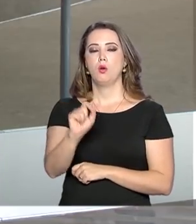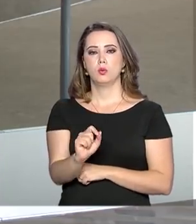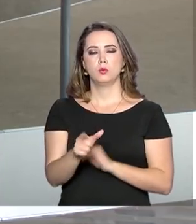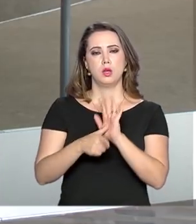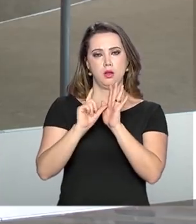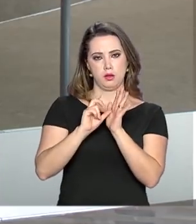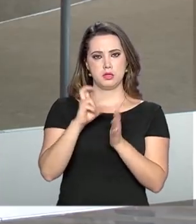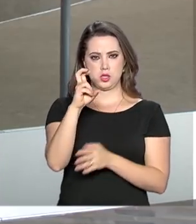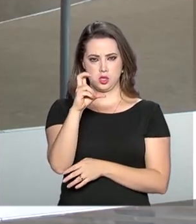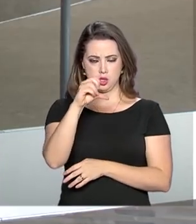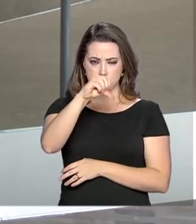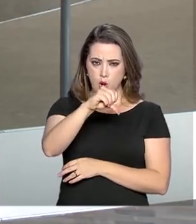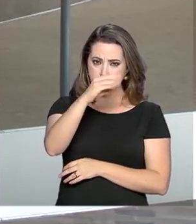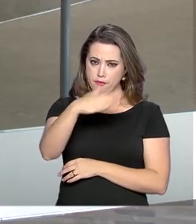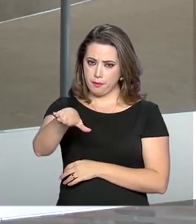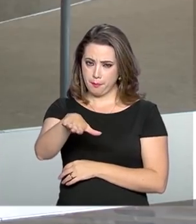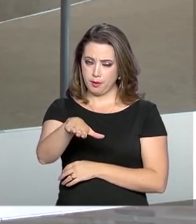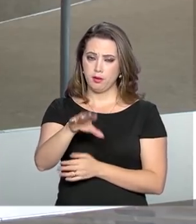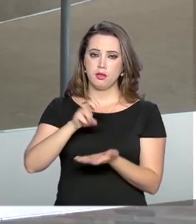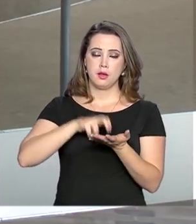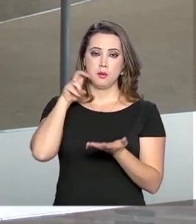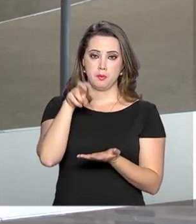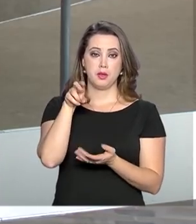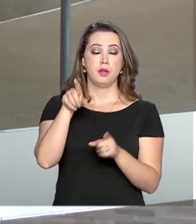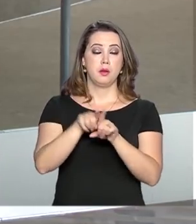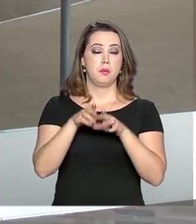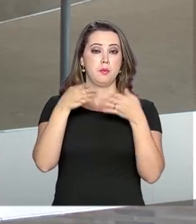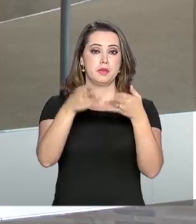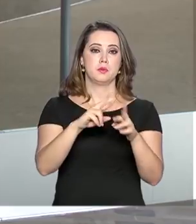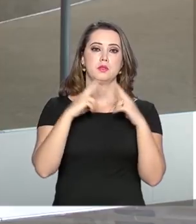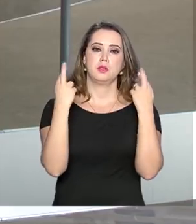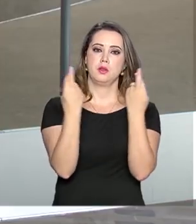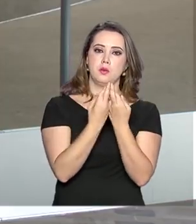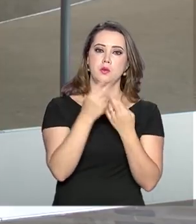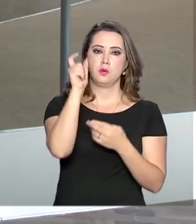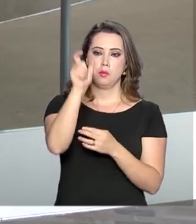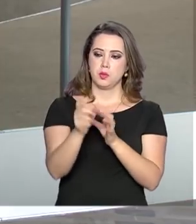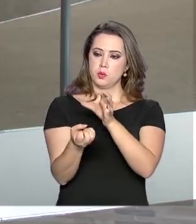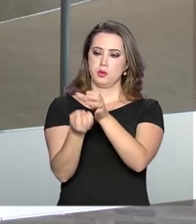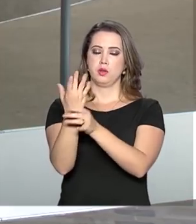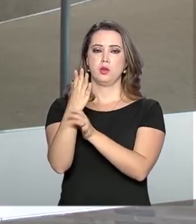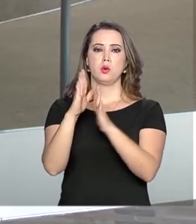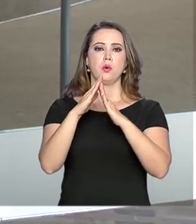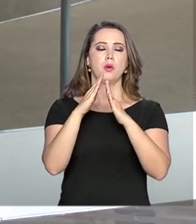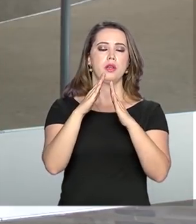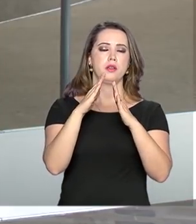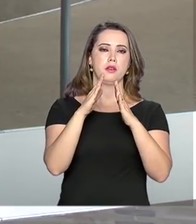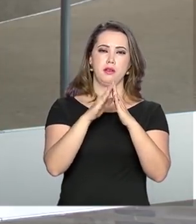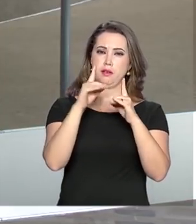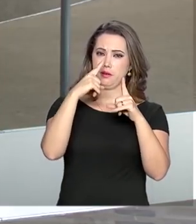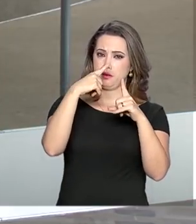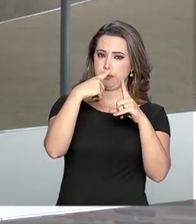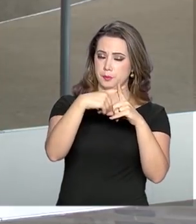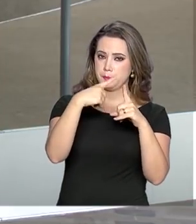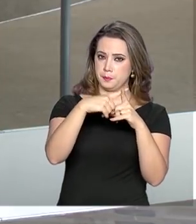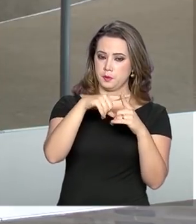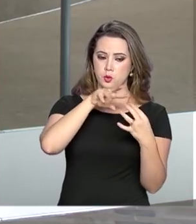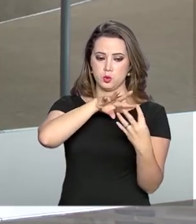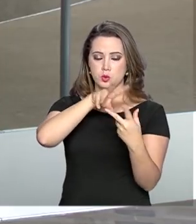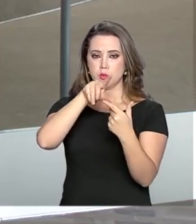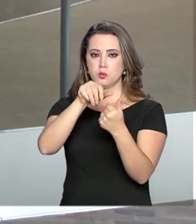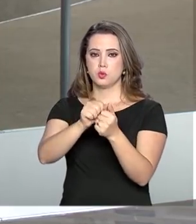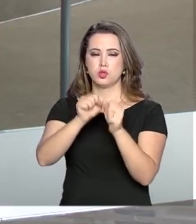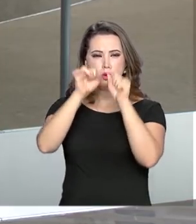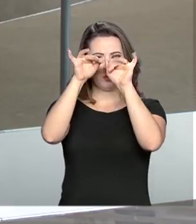Bolsonaro participou de reunião com o missionário Soares, fundador da Igreja Internacional da Graça de Deus. E pelas redes